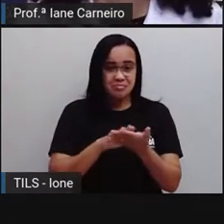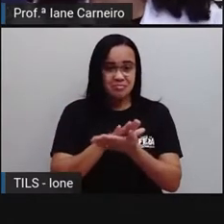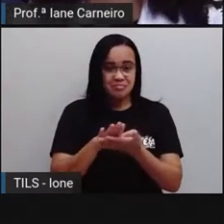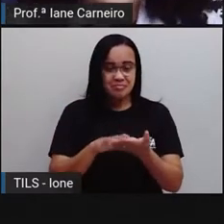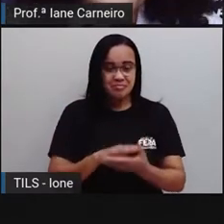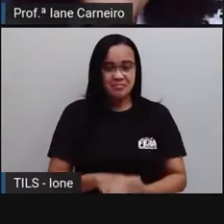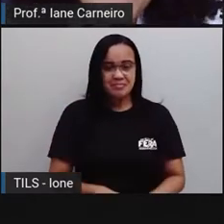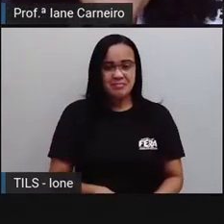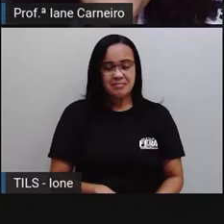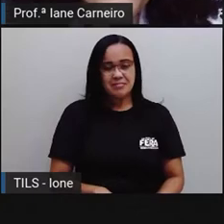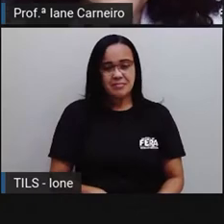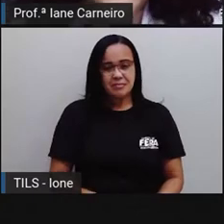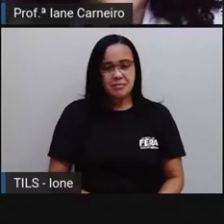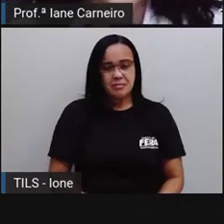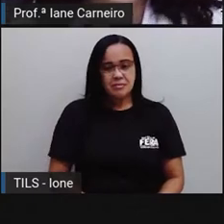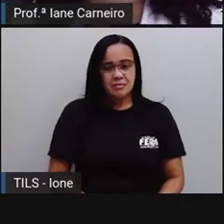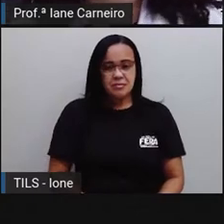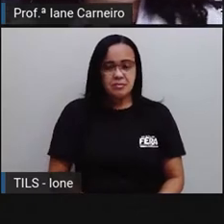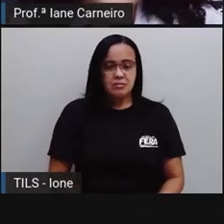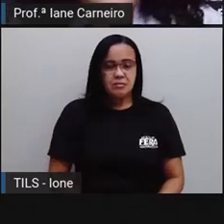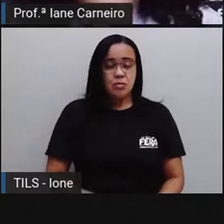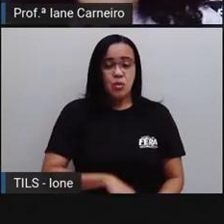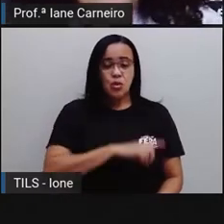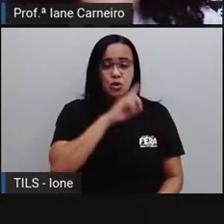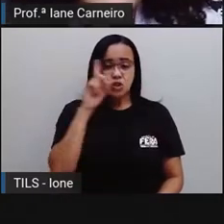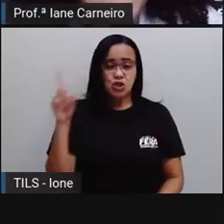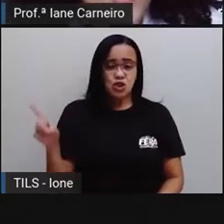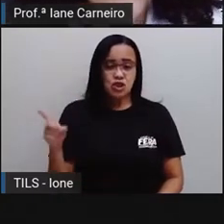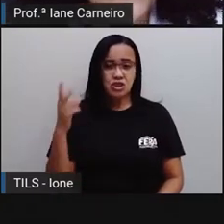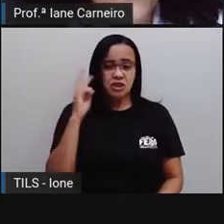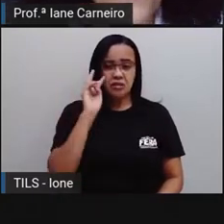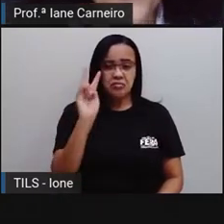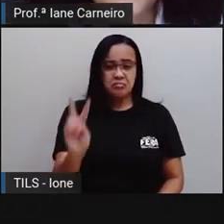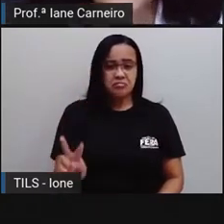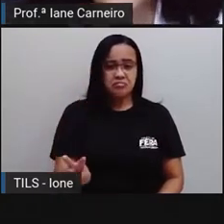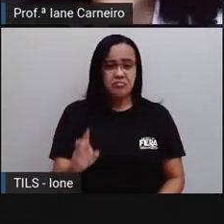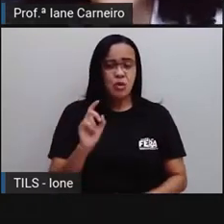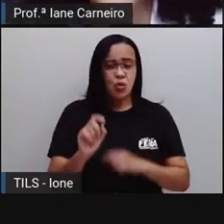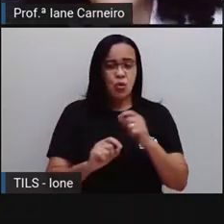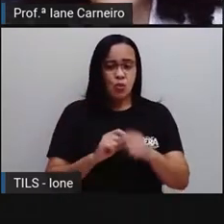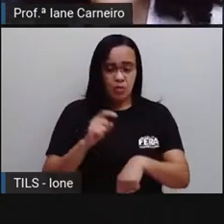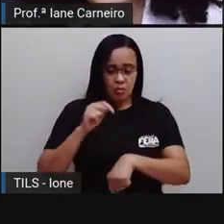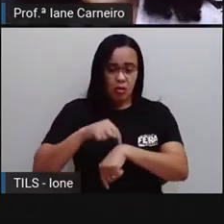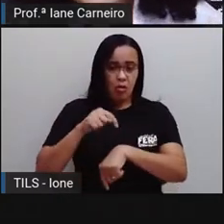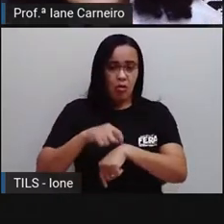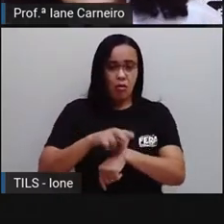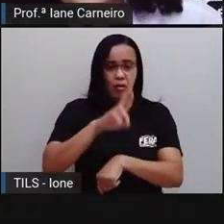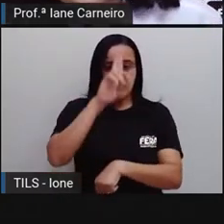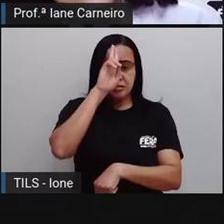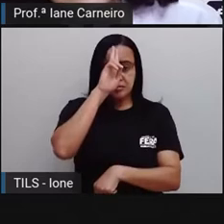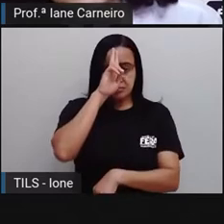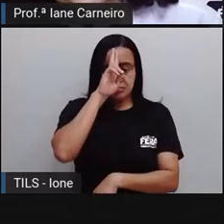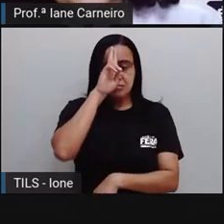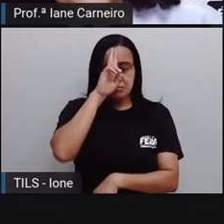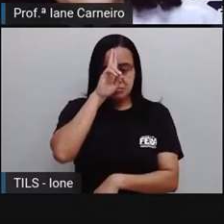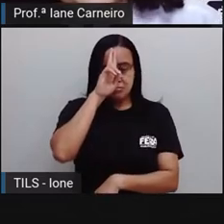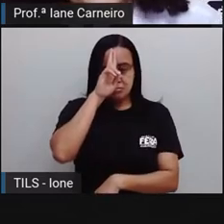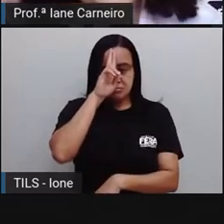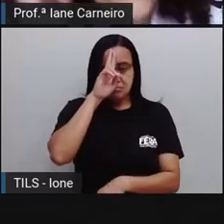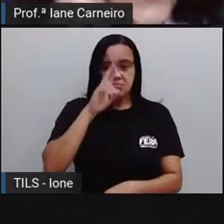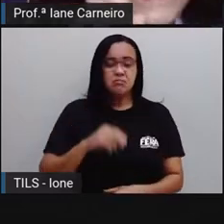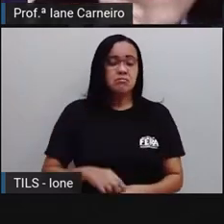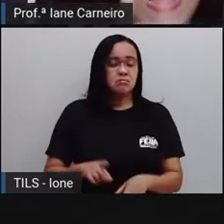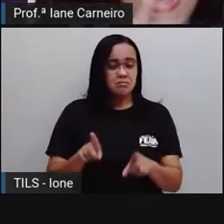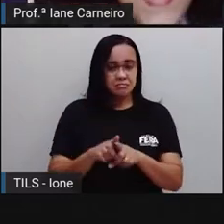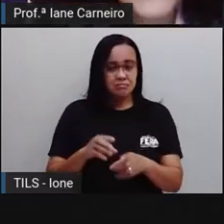No meio do dia, tem a hora do almoço. E dentro da azeitona,